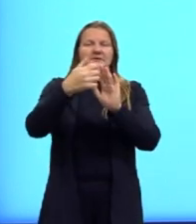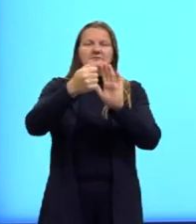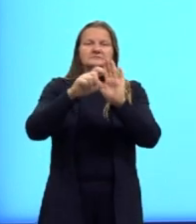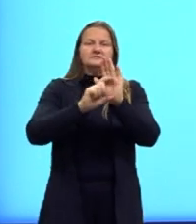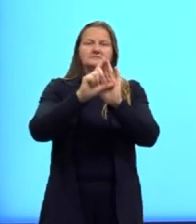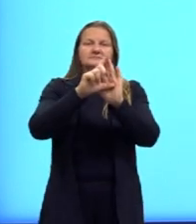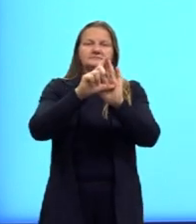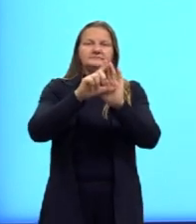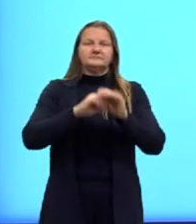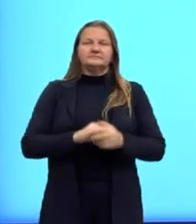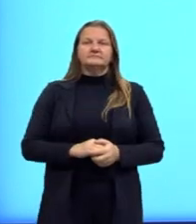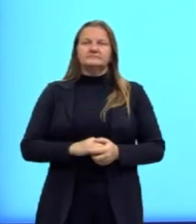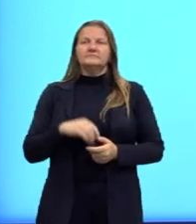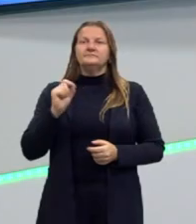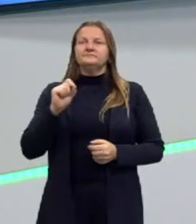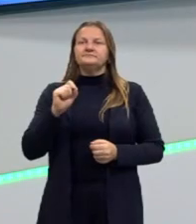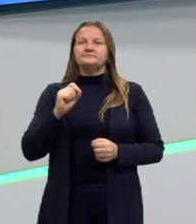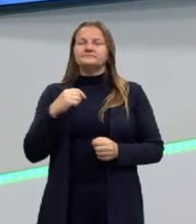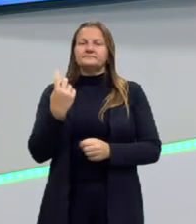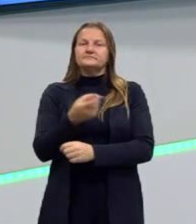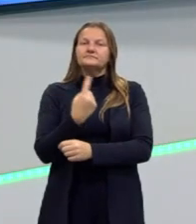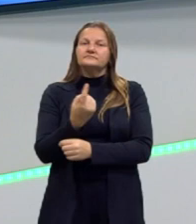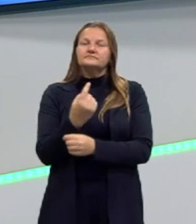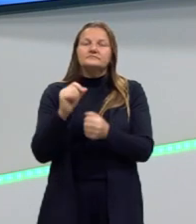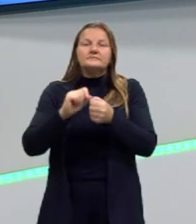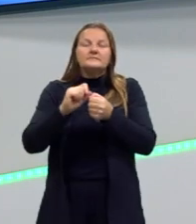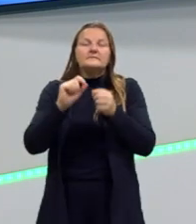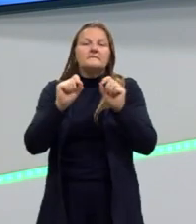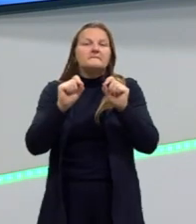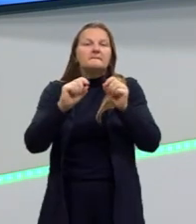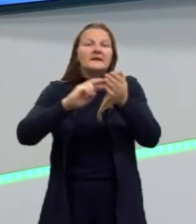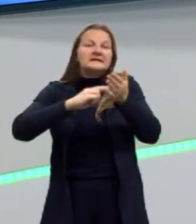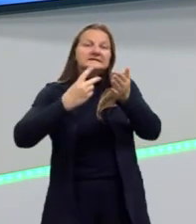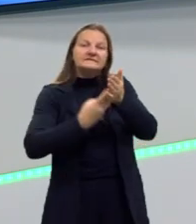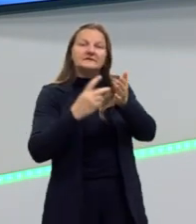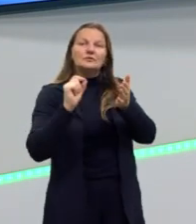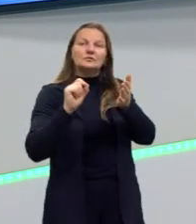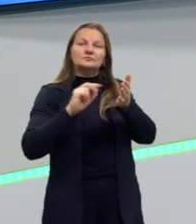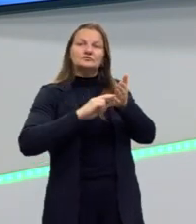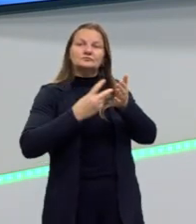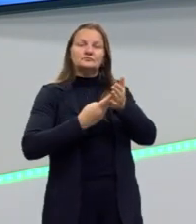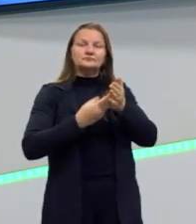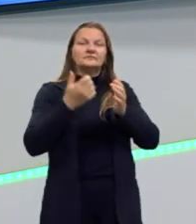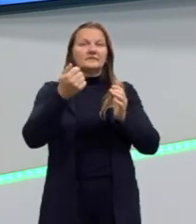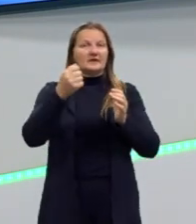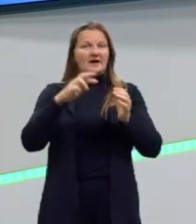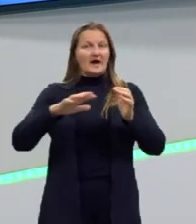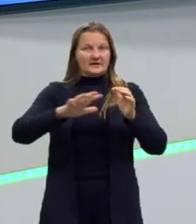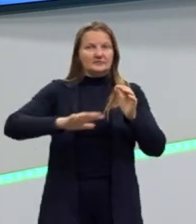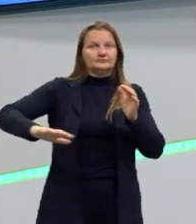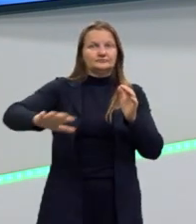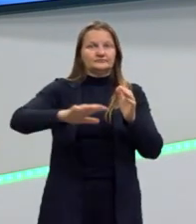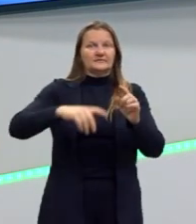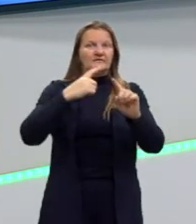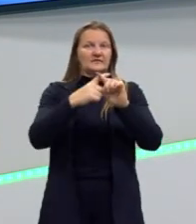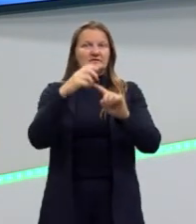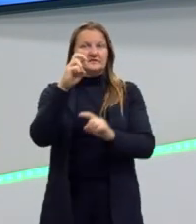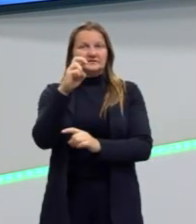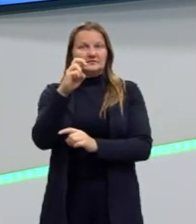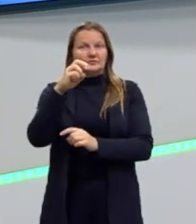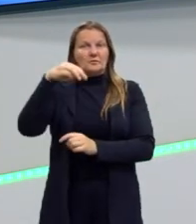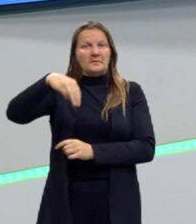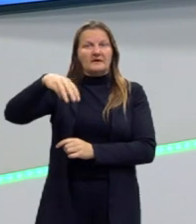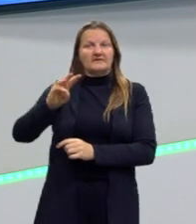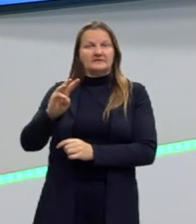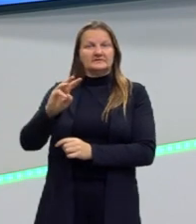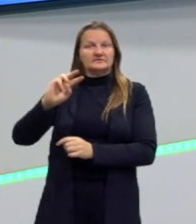tá? Isso aqui nós buscamos, então, o que que significa? A área de cada painel, vezes 5 megawatts